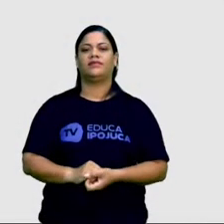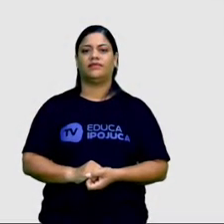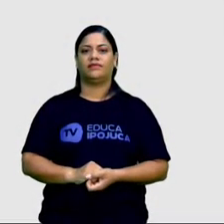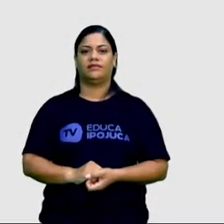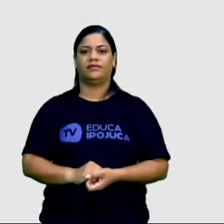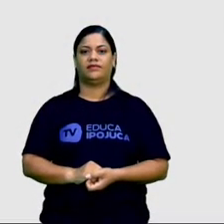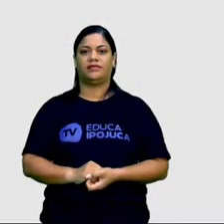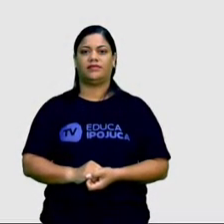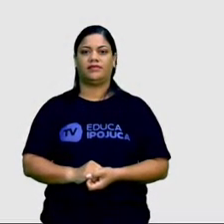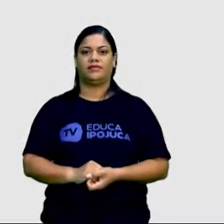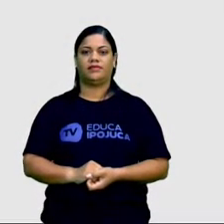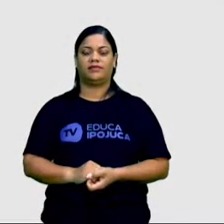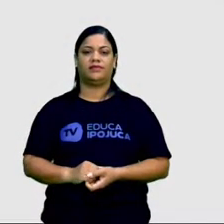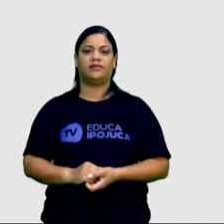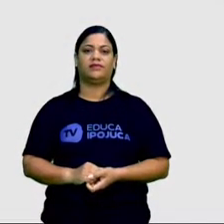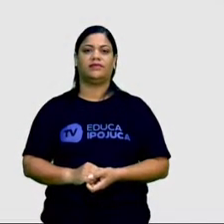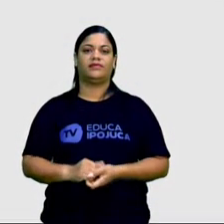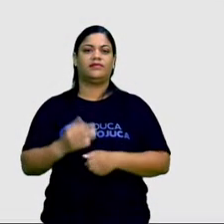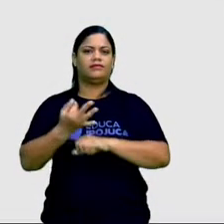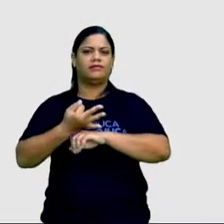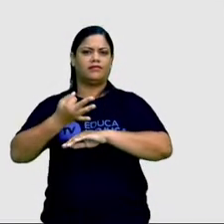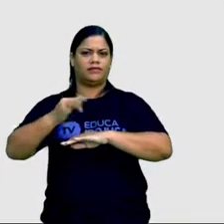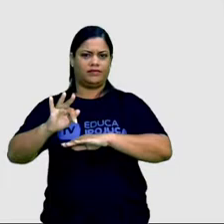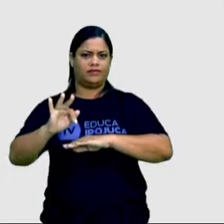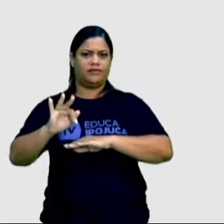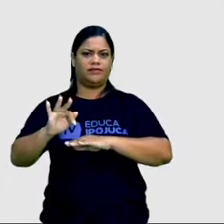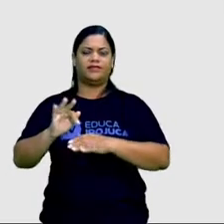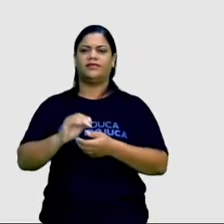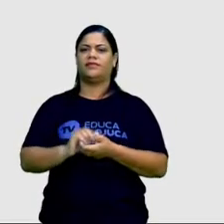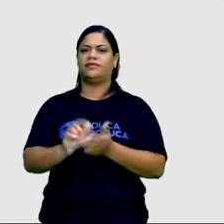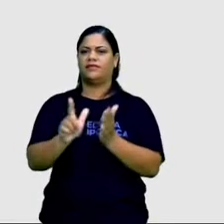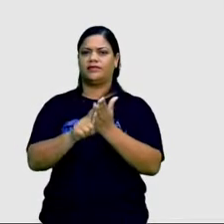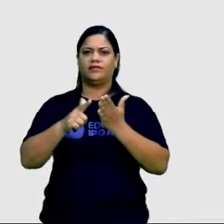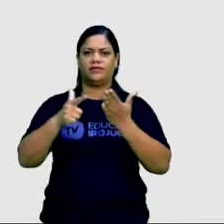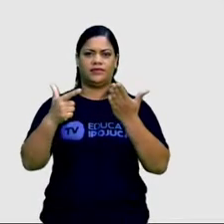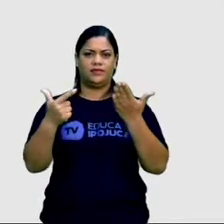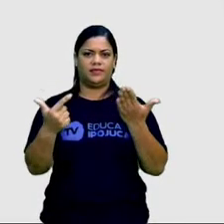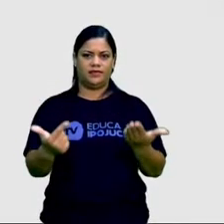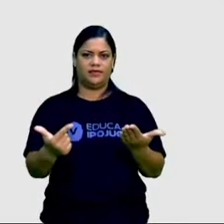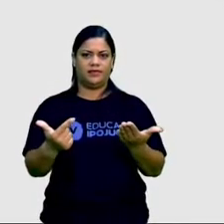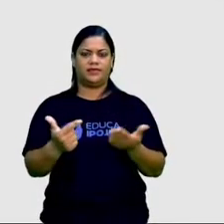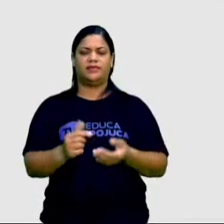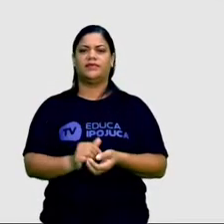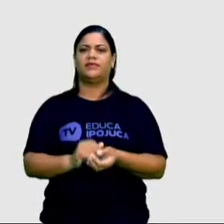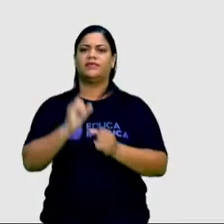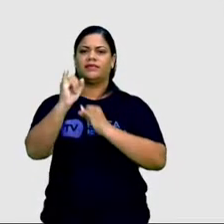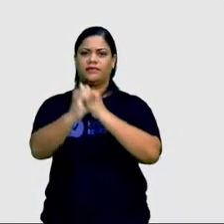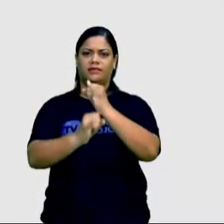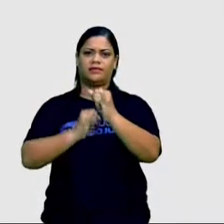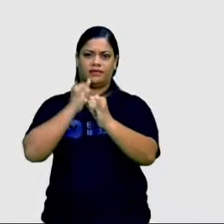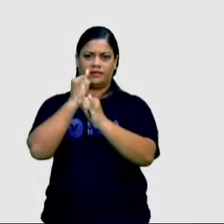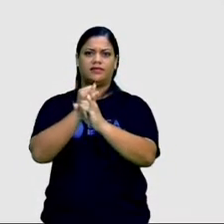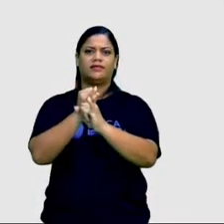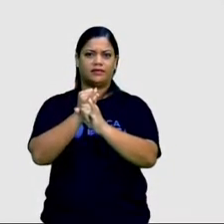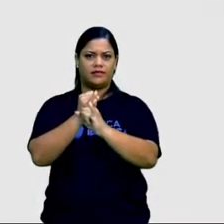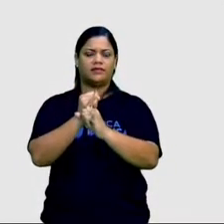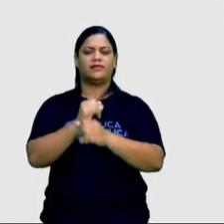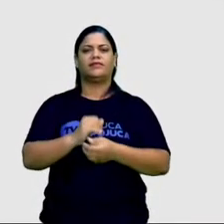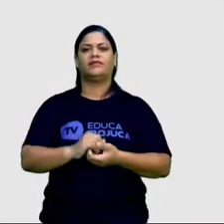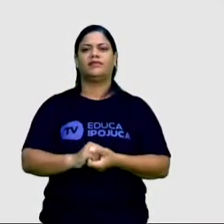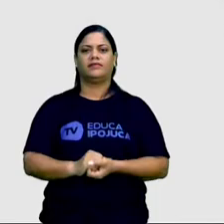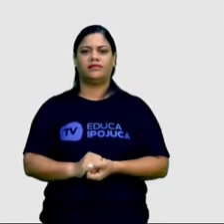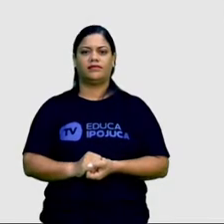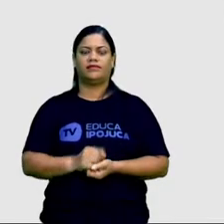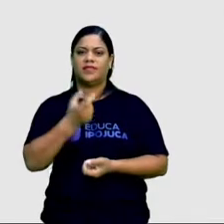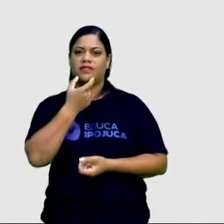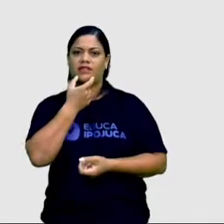A expressão fake news está presente nas páginas de jornais e na internet nos últimos anos. O termo